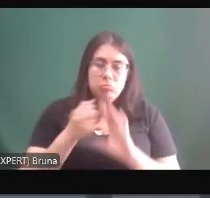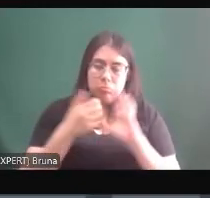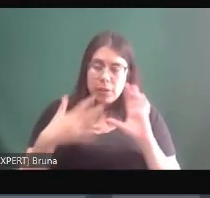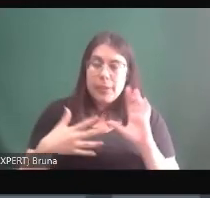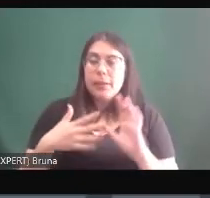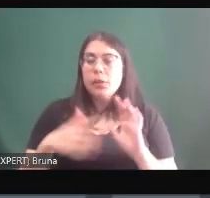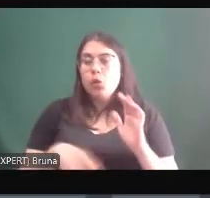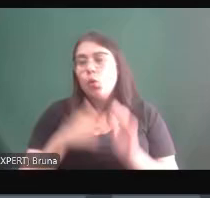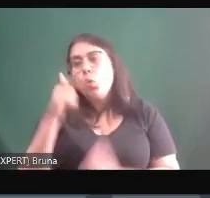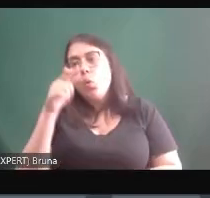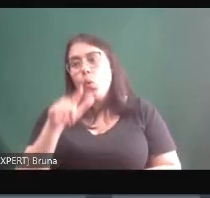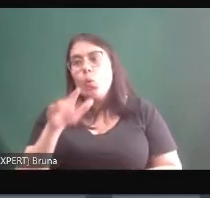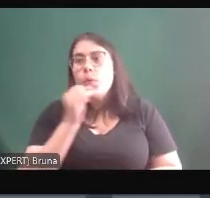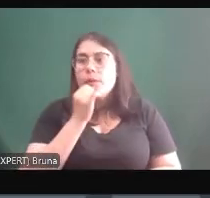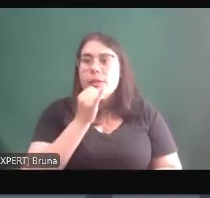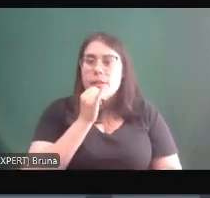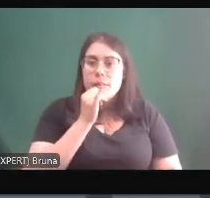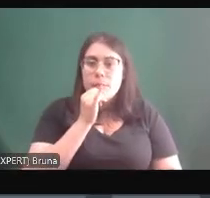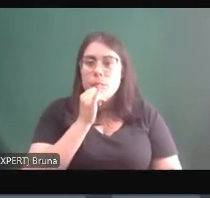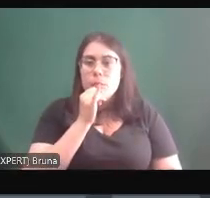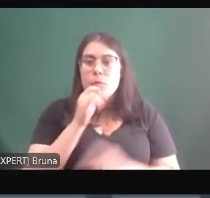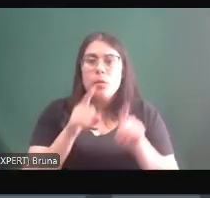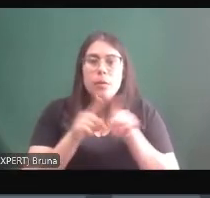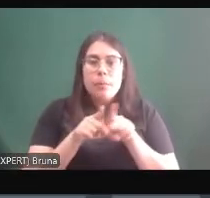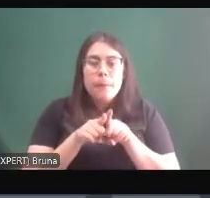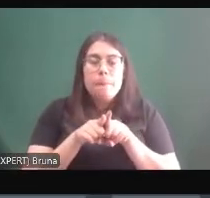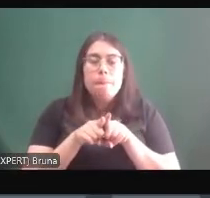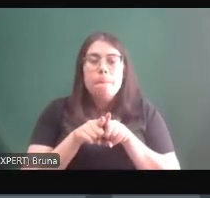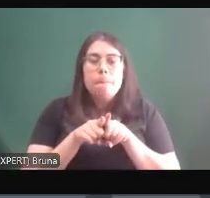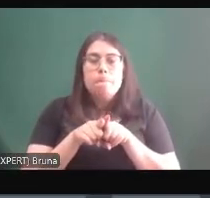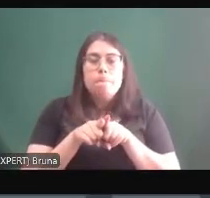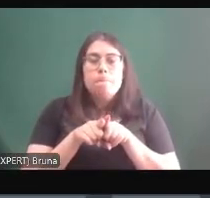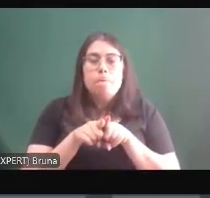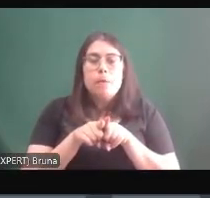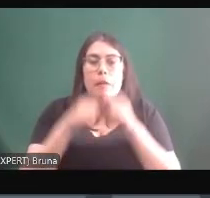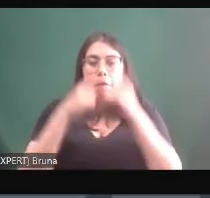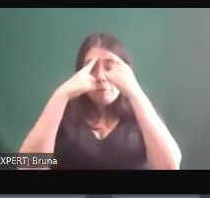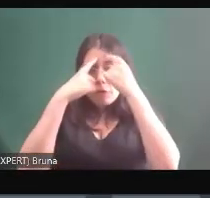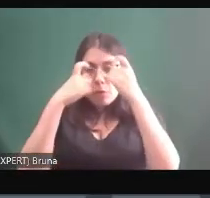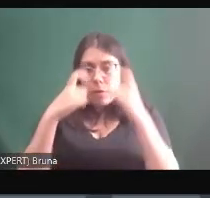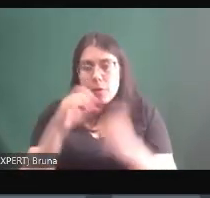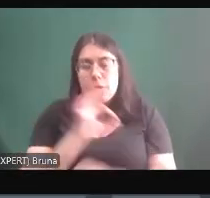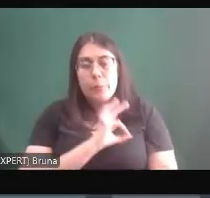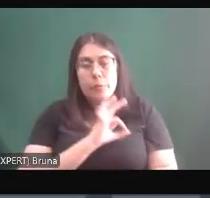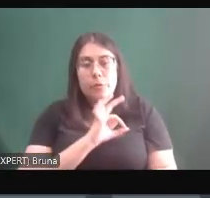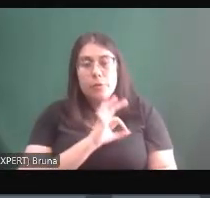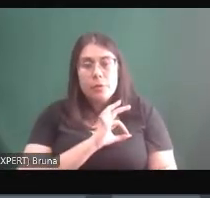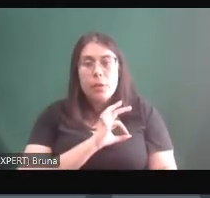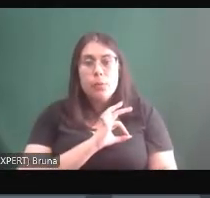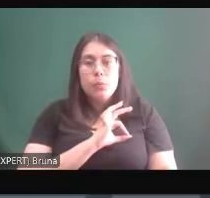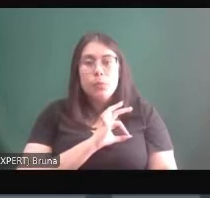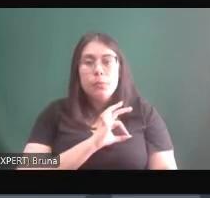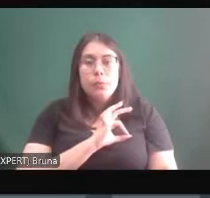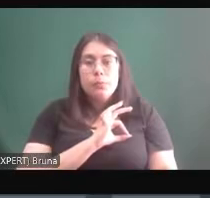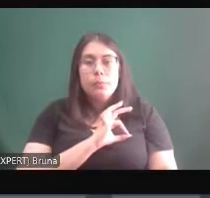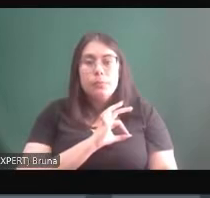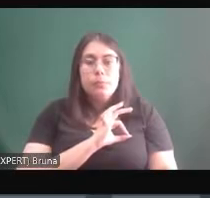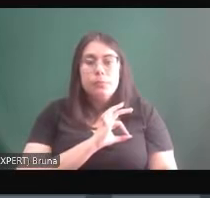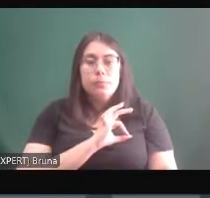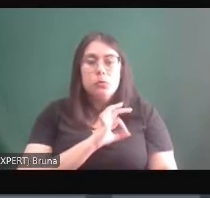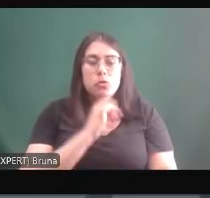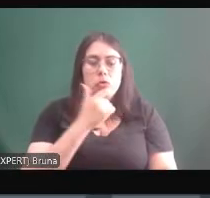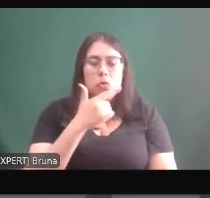policial é um outro aspecto porque a gente falando aqui da violência policial desde